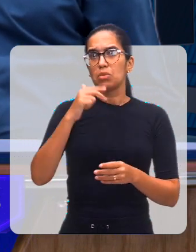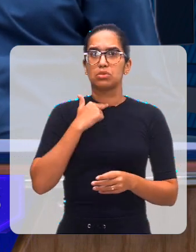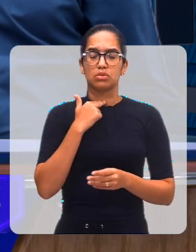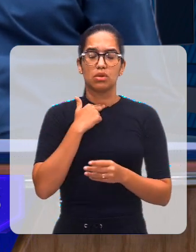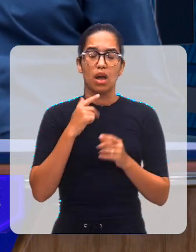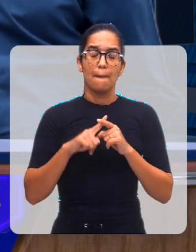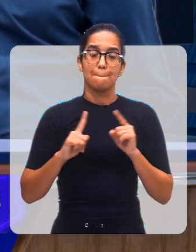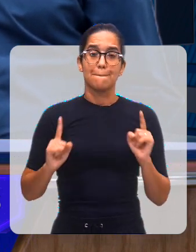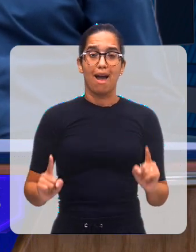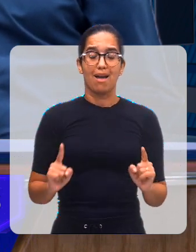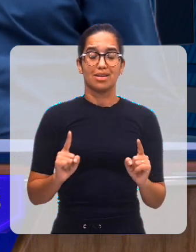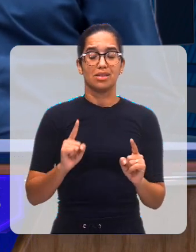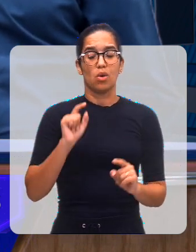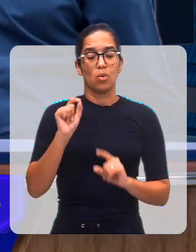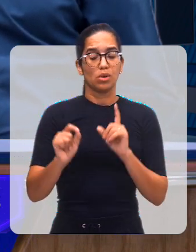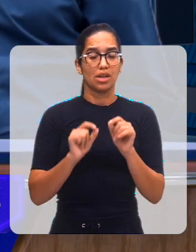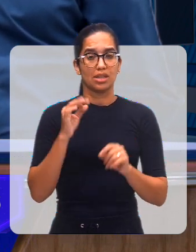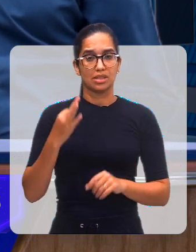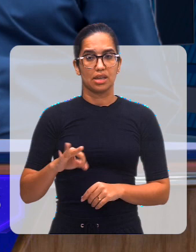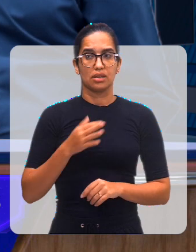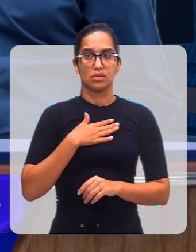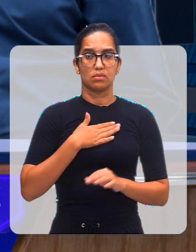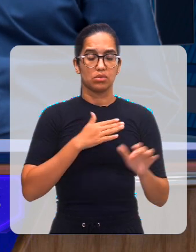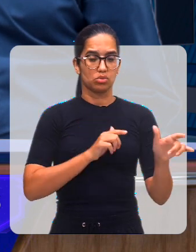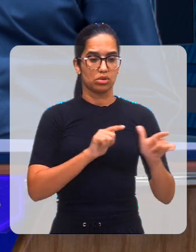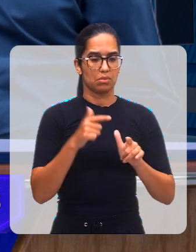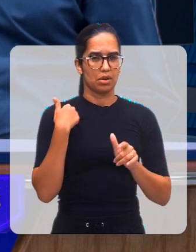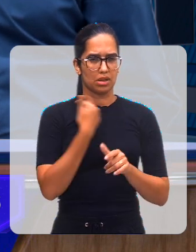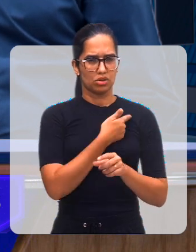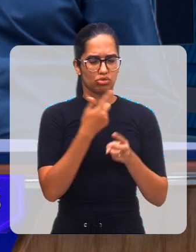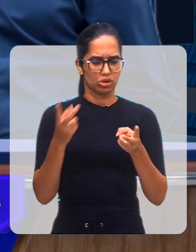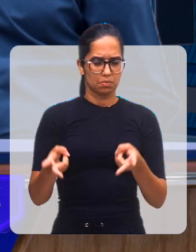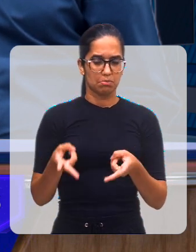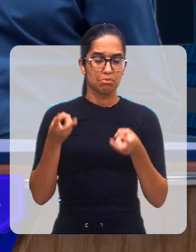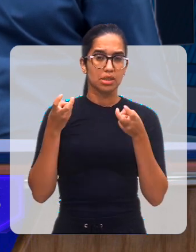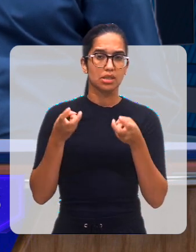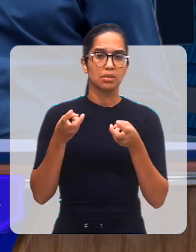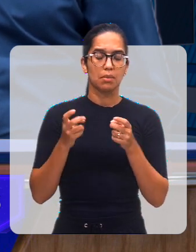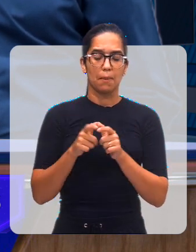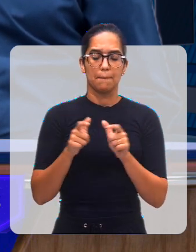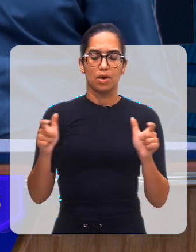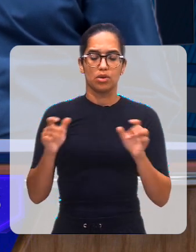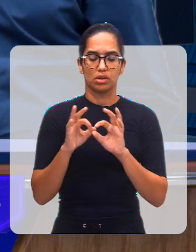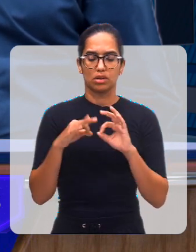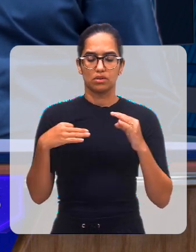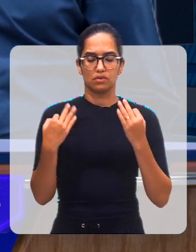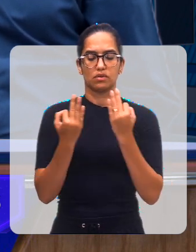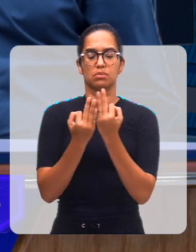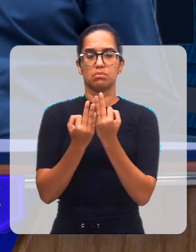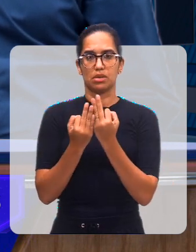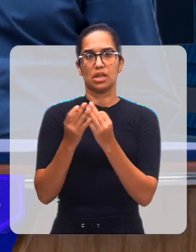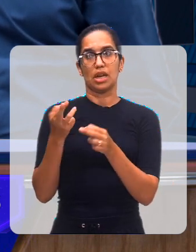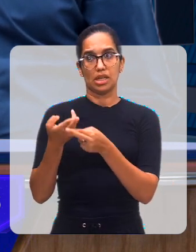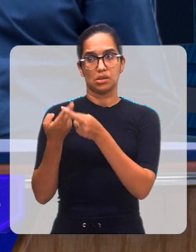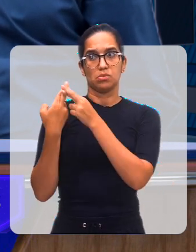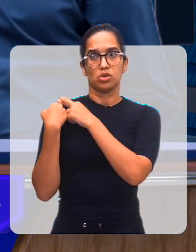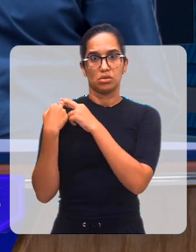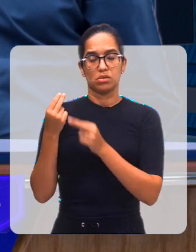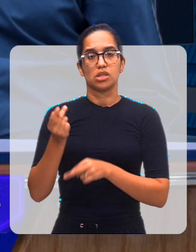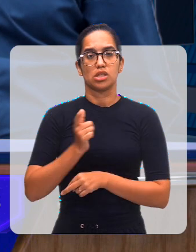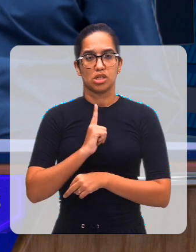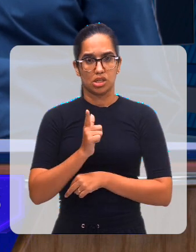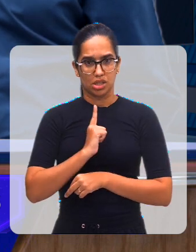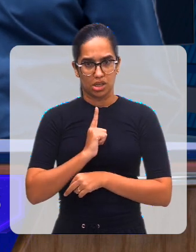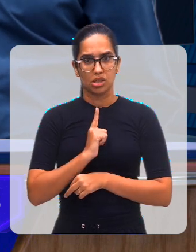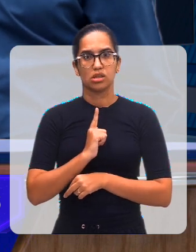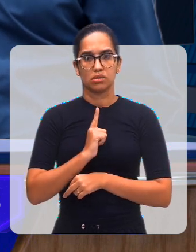outras prioridades, mas uma coisa que é certa, e que com esse meu trabalho a gente observa, que a maioria das famílias são muito